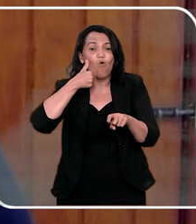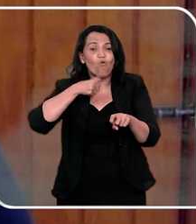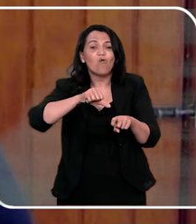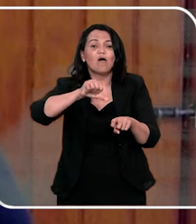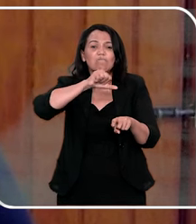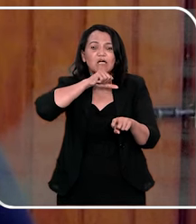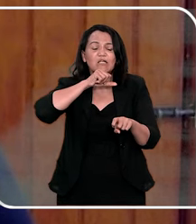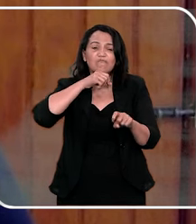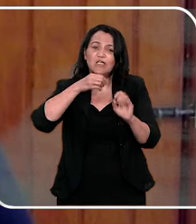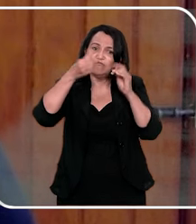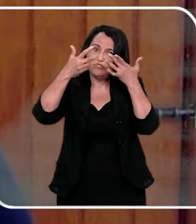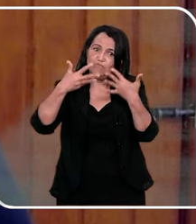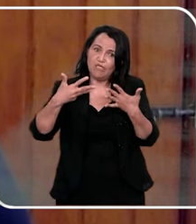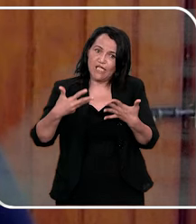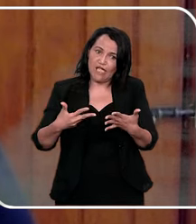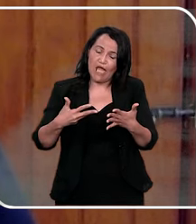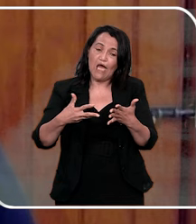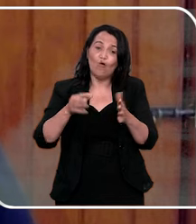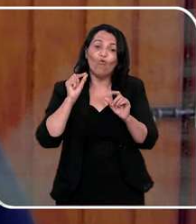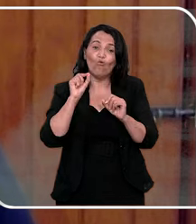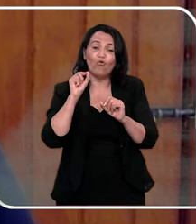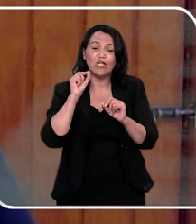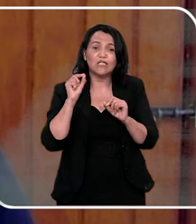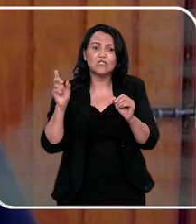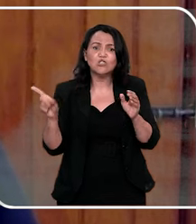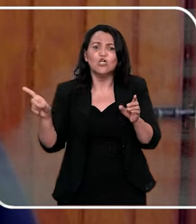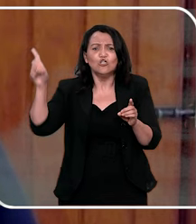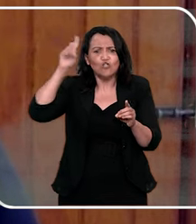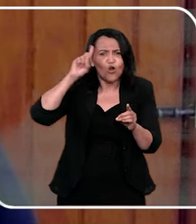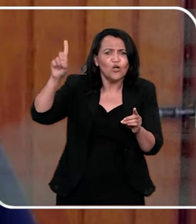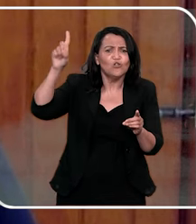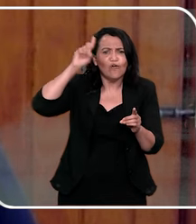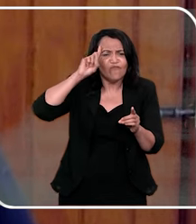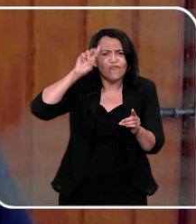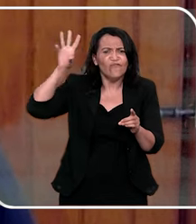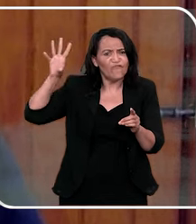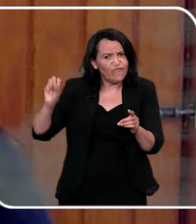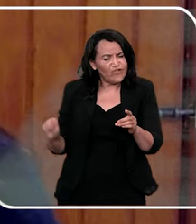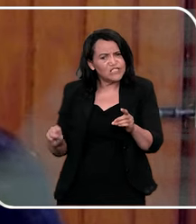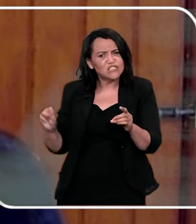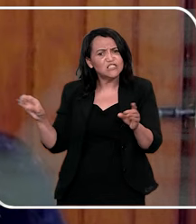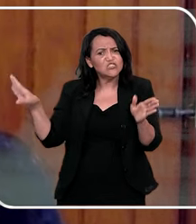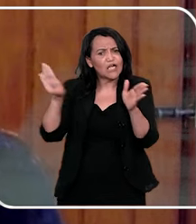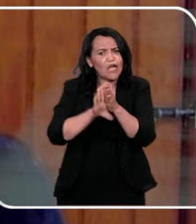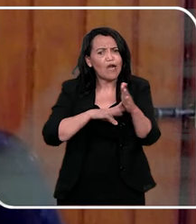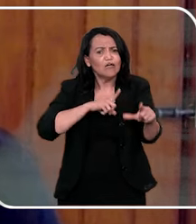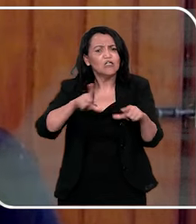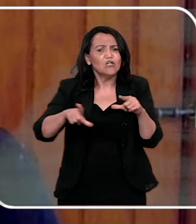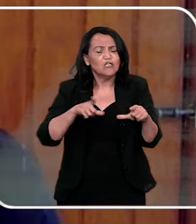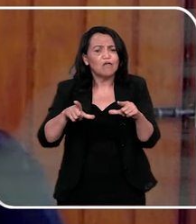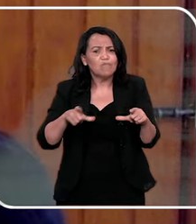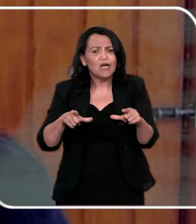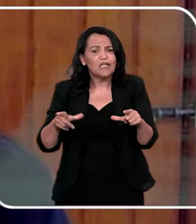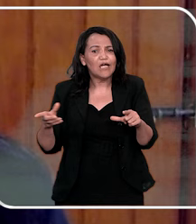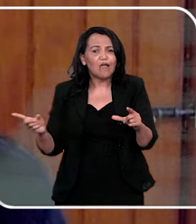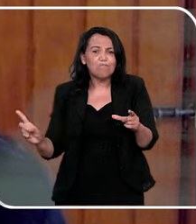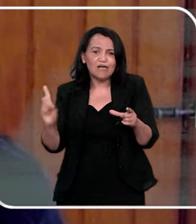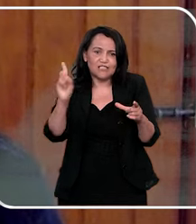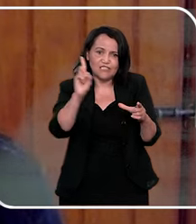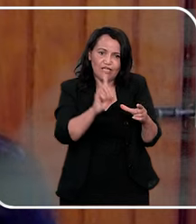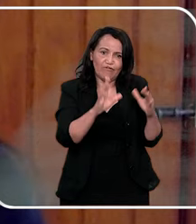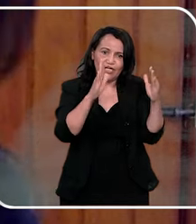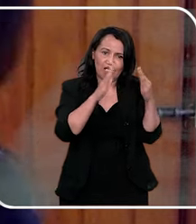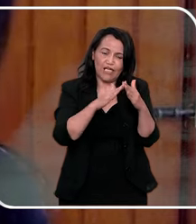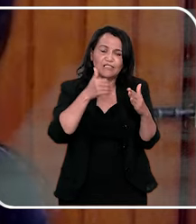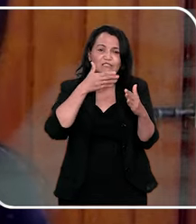dela, uma mãe veio contar, que acendeu uma luz, quando ela falou isso, porque toda vez que ela chegava do trabalho, ela passava na casa dos pais dela,